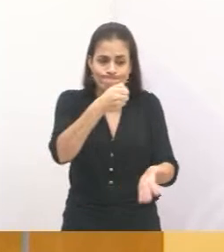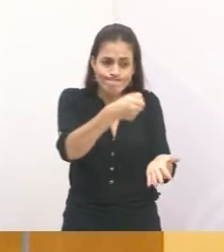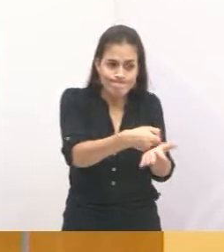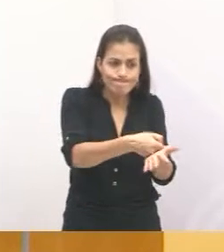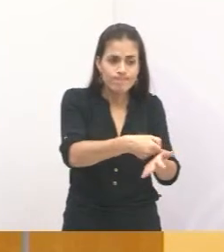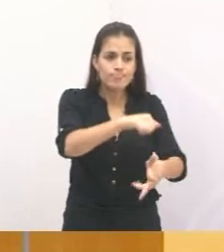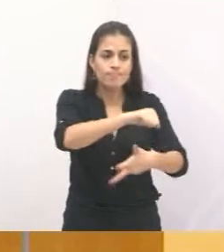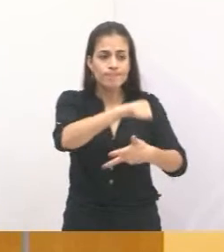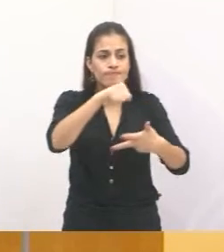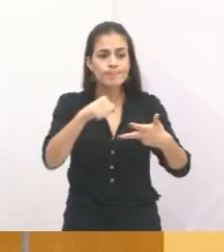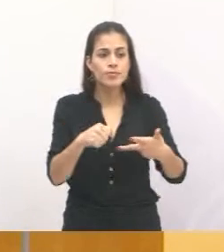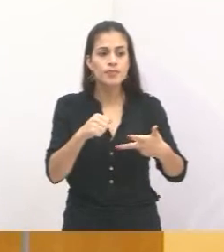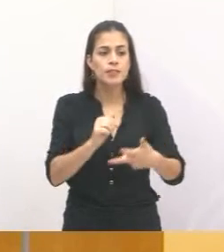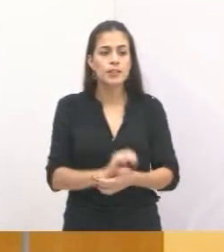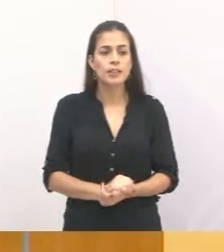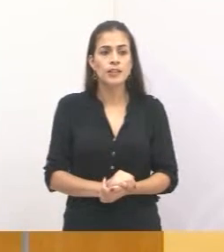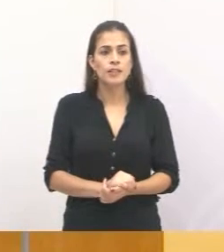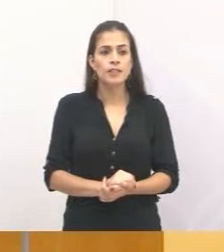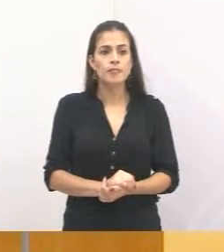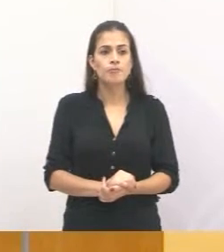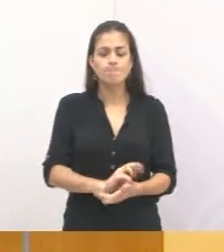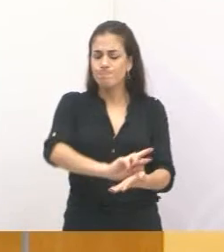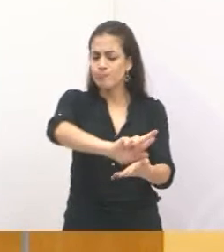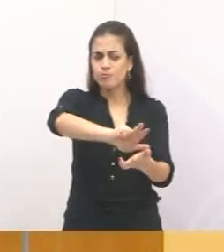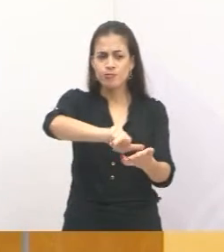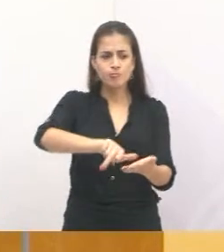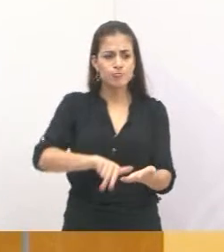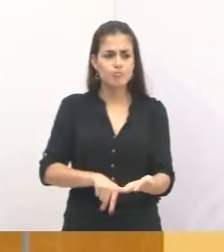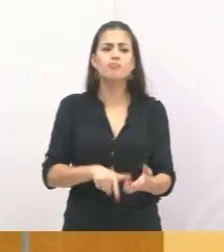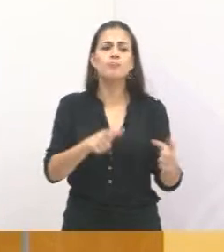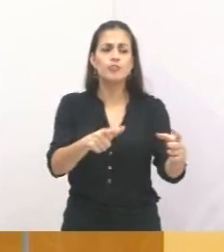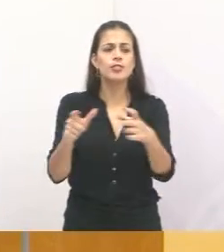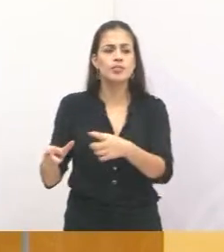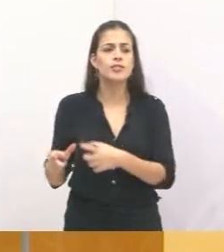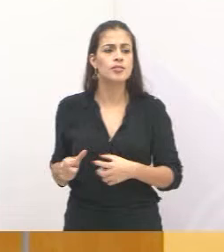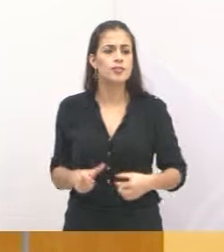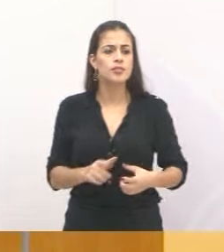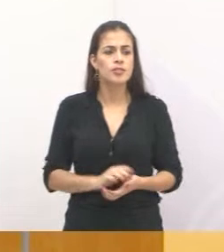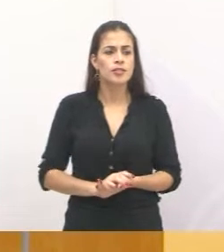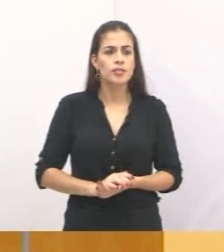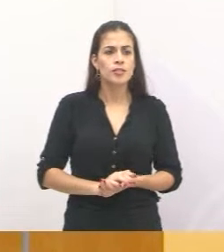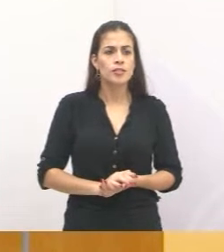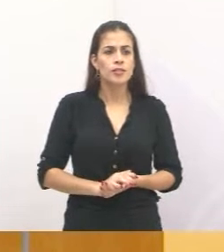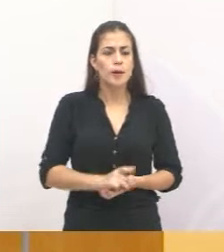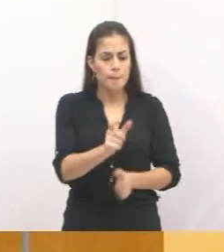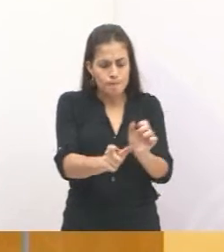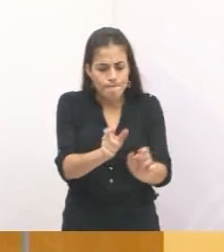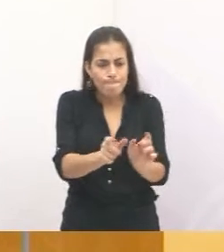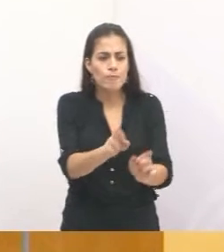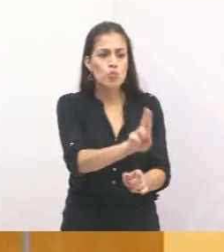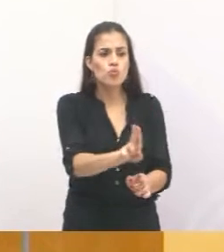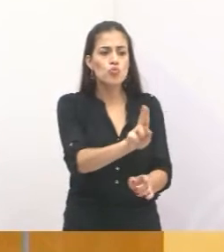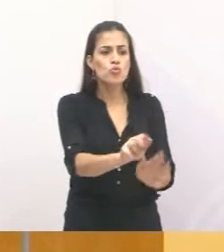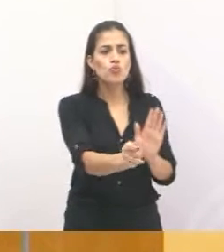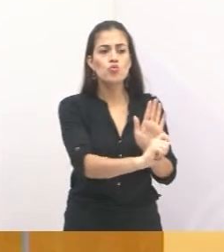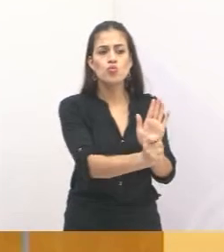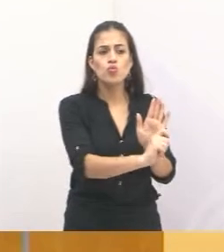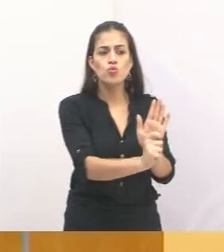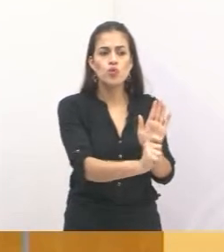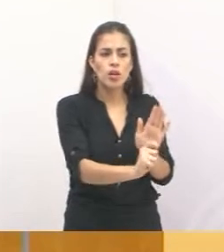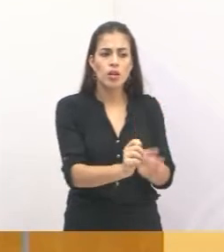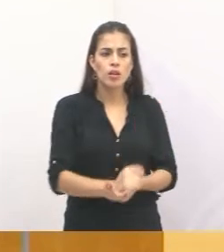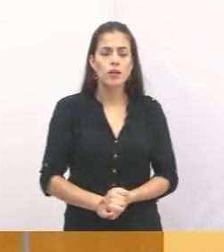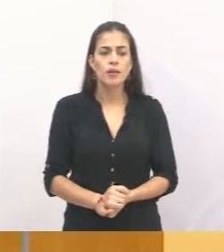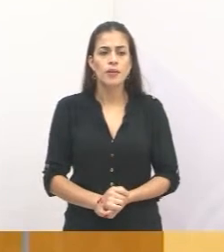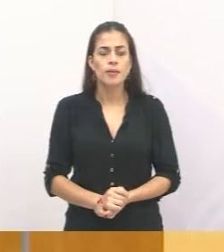cidade de Acaré. poderia falar N lugares onde existem pessoas reunidas, voários de drogas. E temos que ter